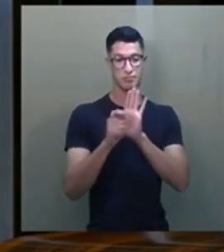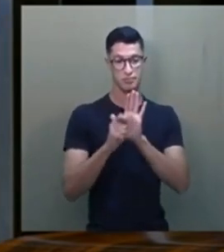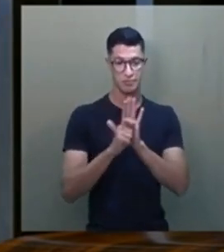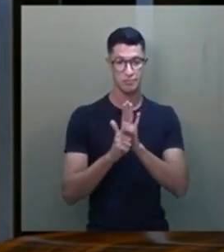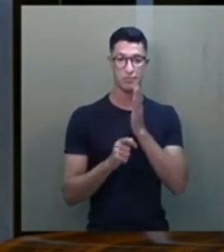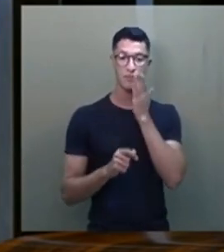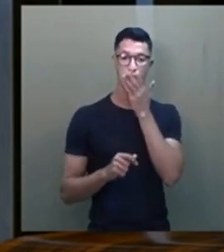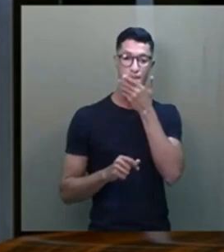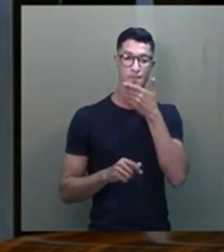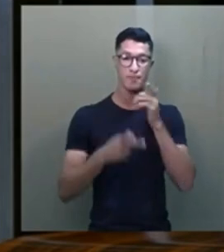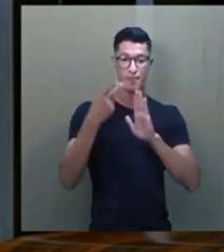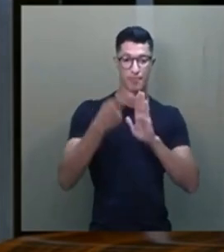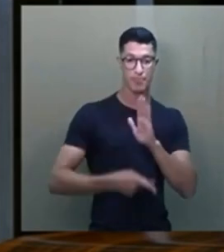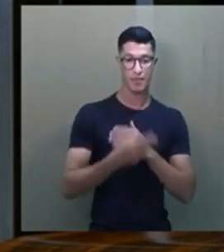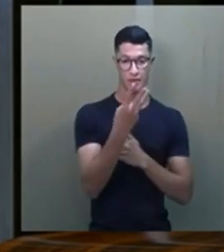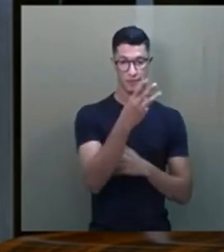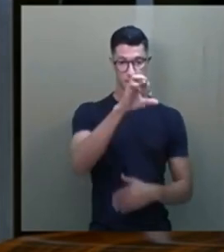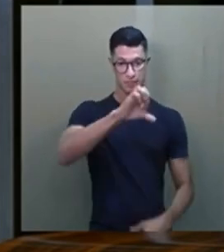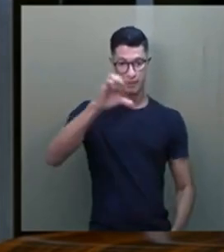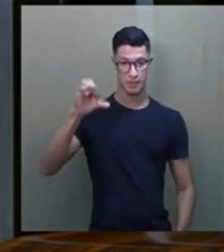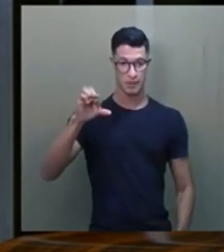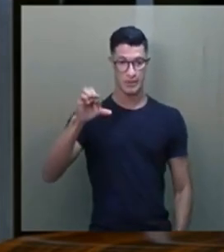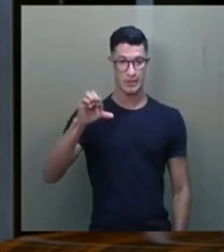O projeto é o 399.